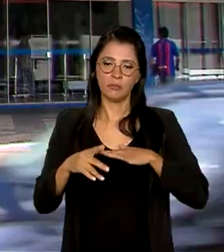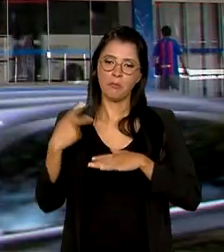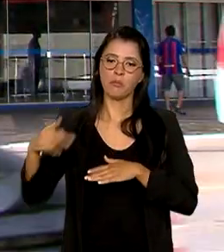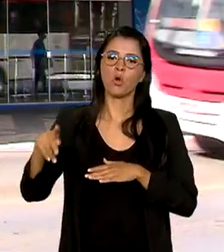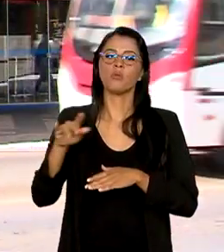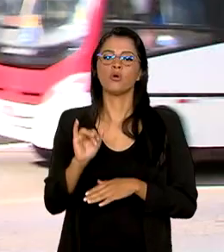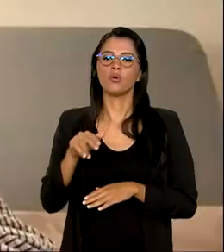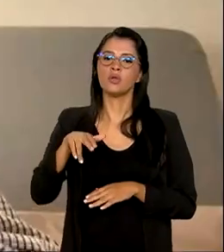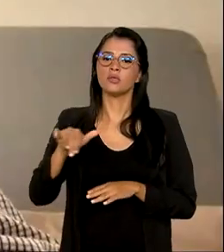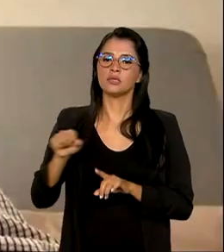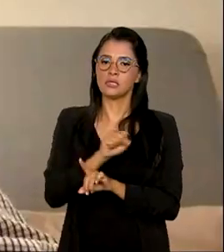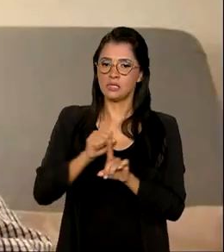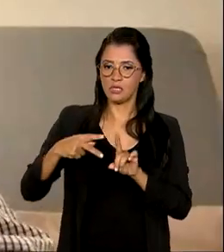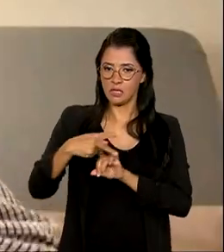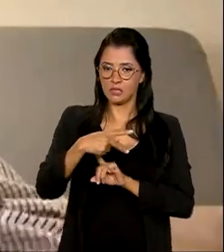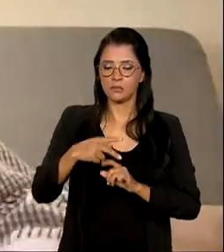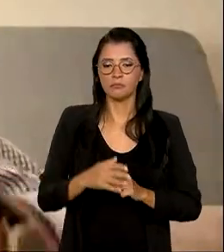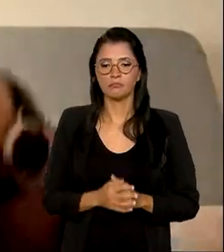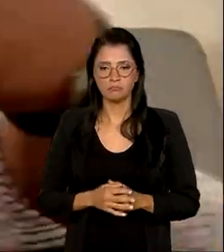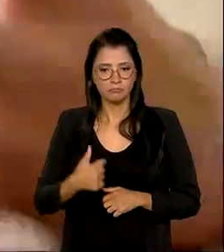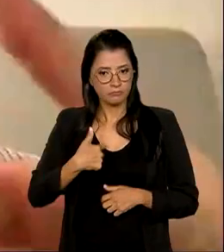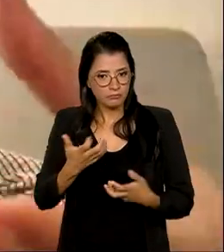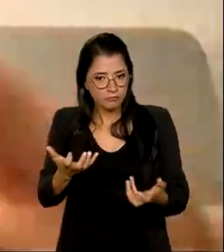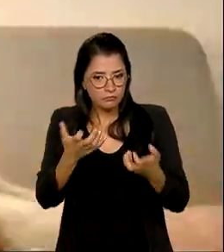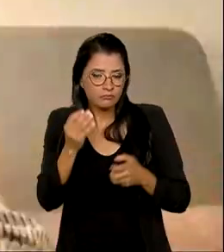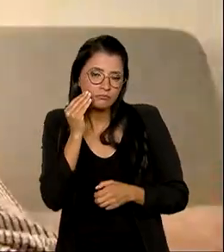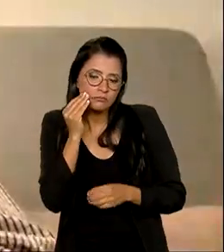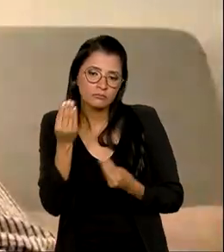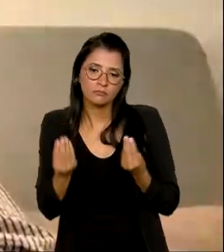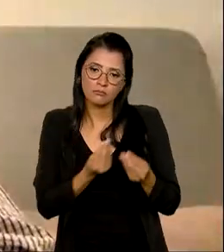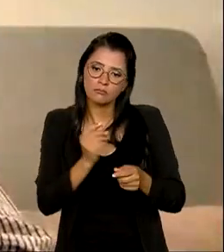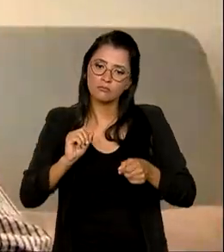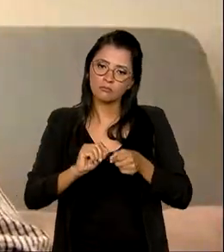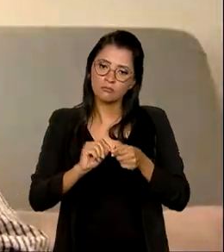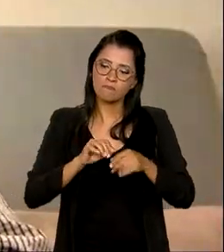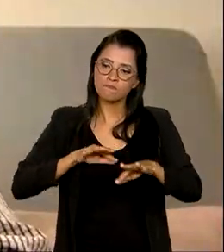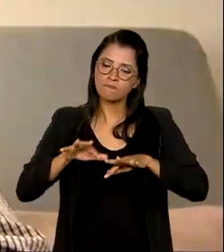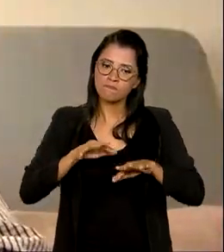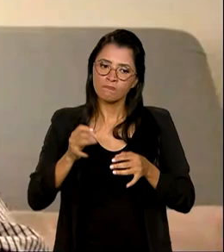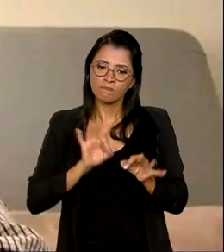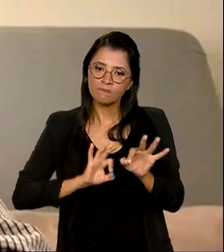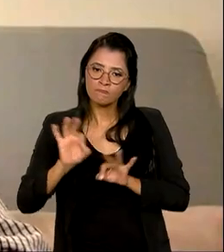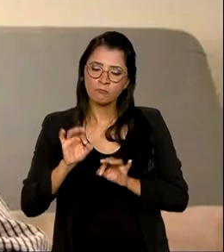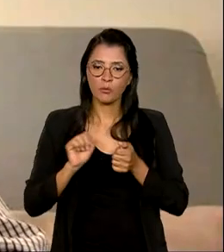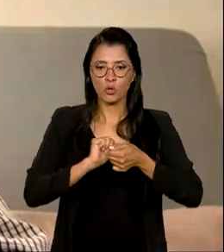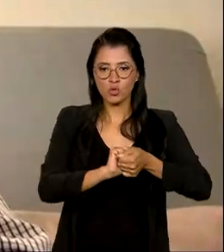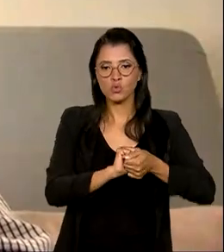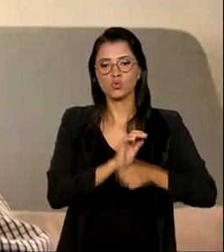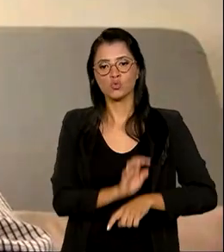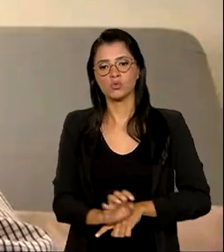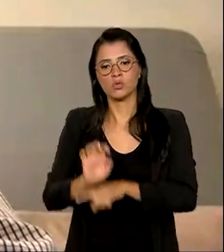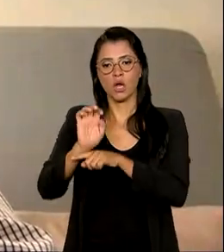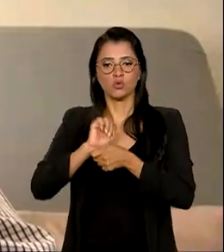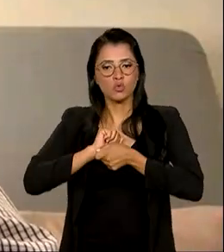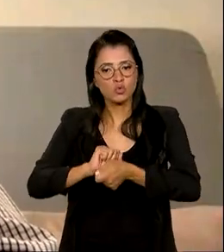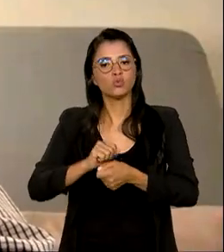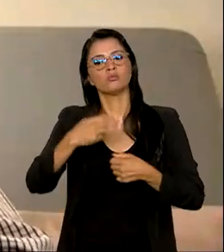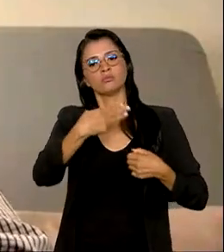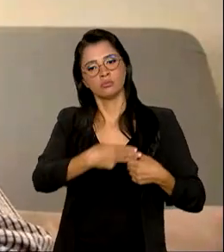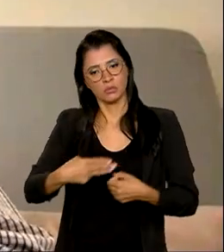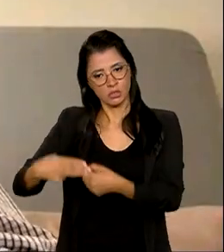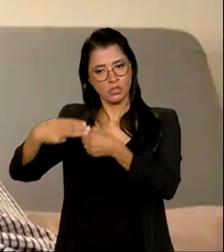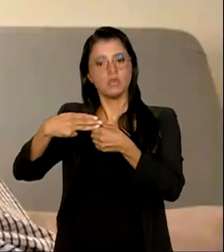INSS. A gente quer tentar fazer essa mobilização junto aos estados e municípios,